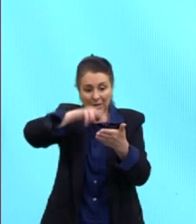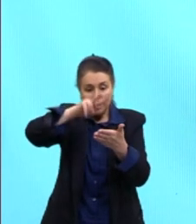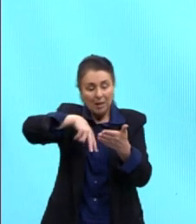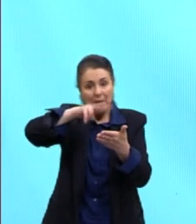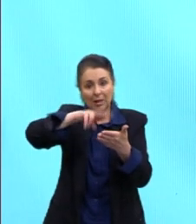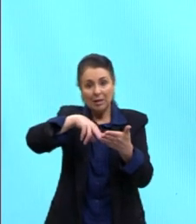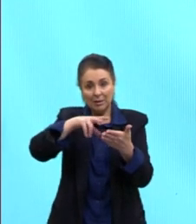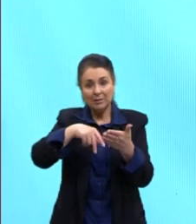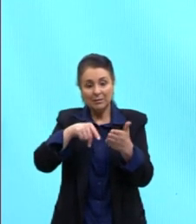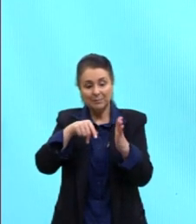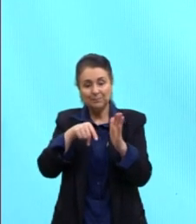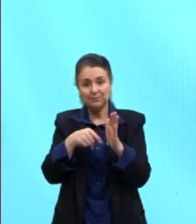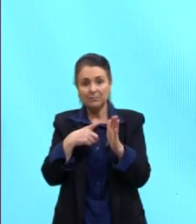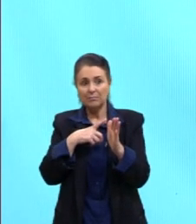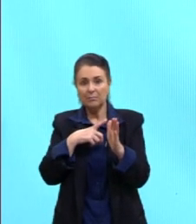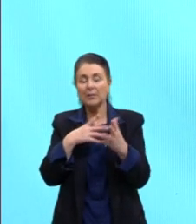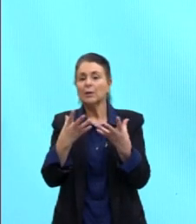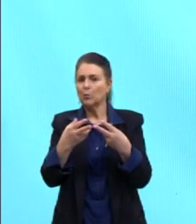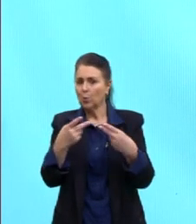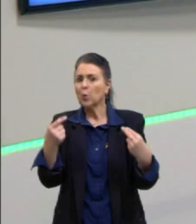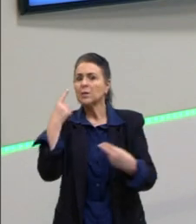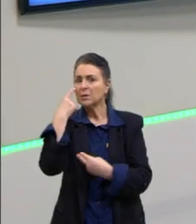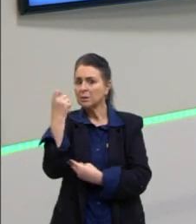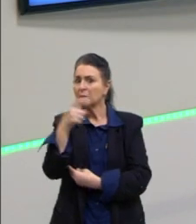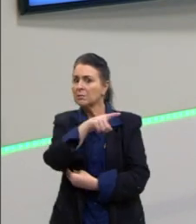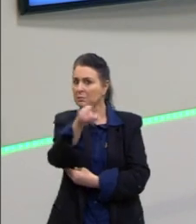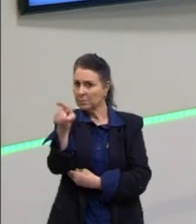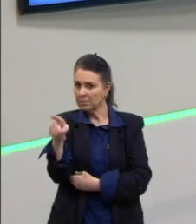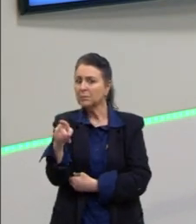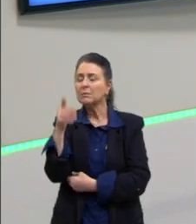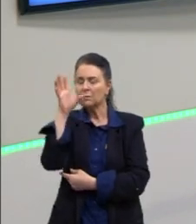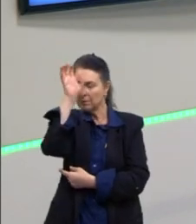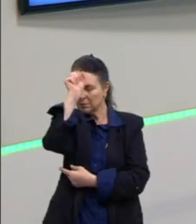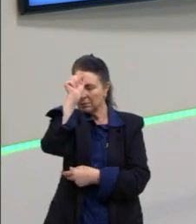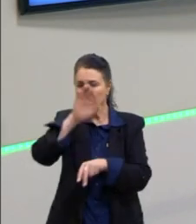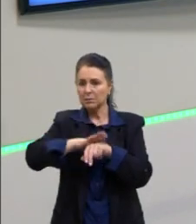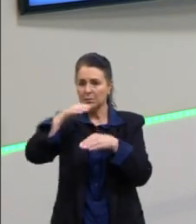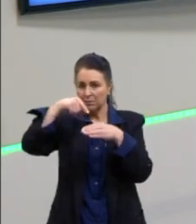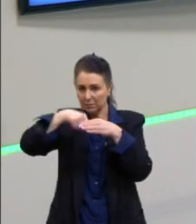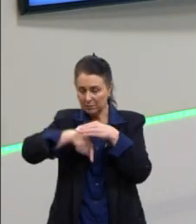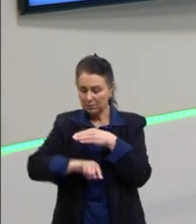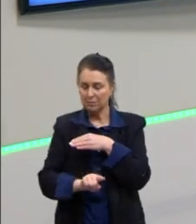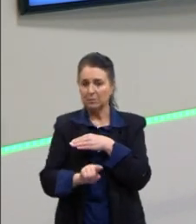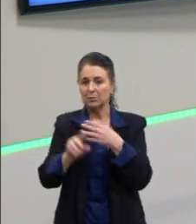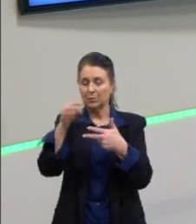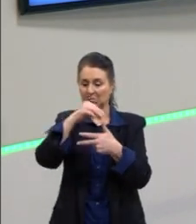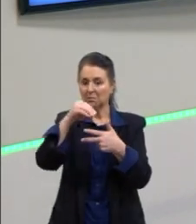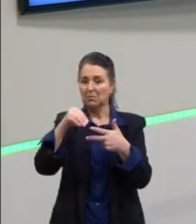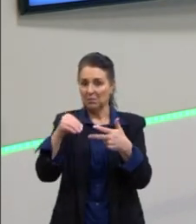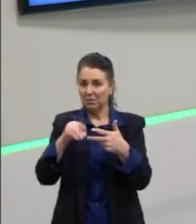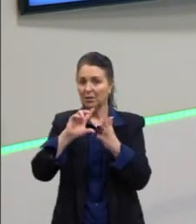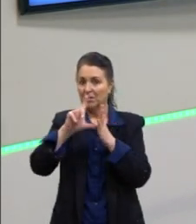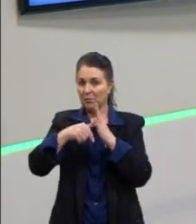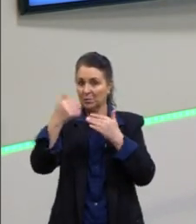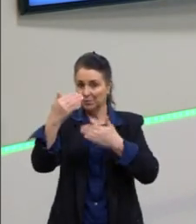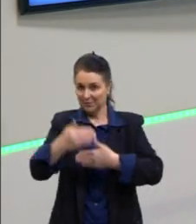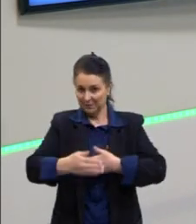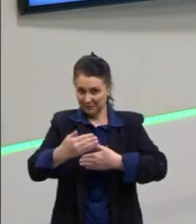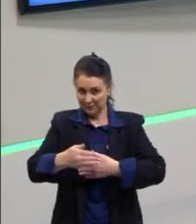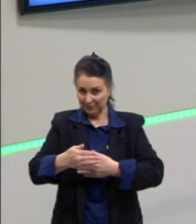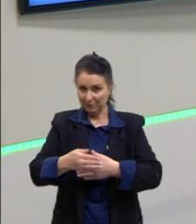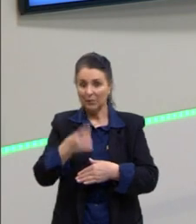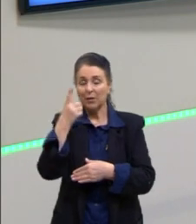muito extenso, e isso é interessante para te levar para a tua prova, dentre outras coisas, tá? E aqui eu até trago uma